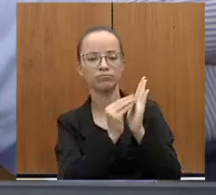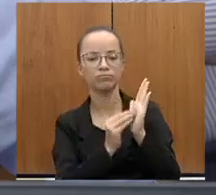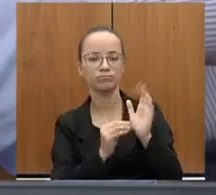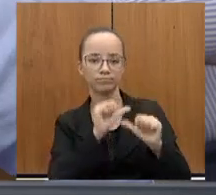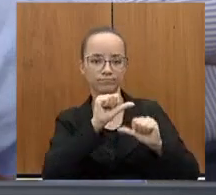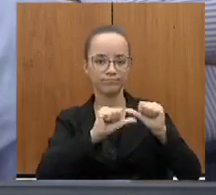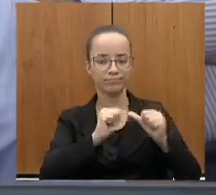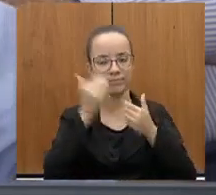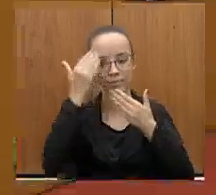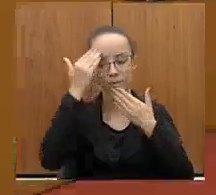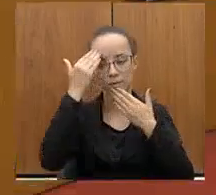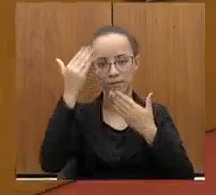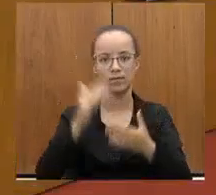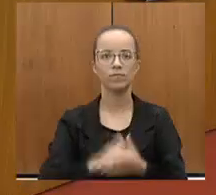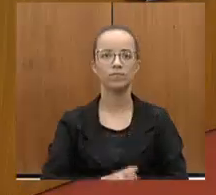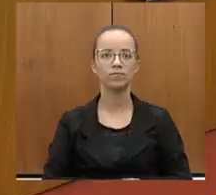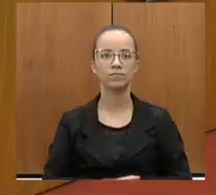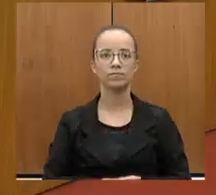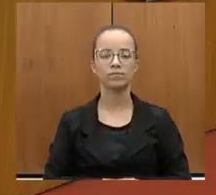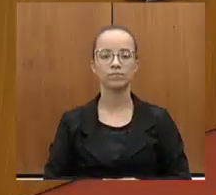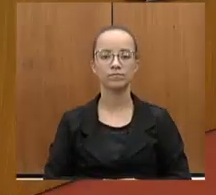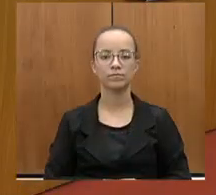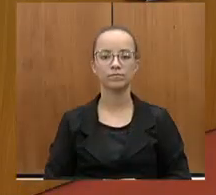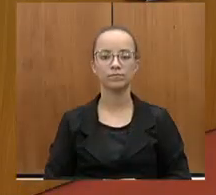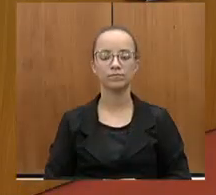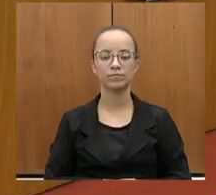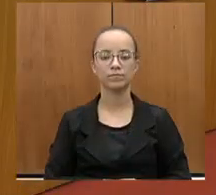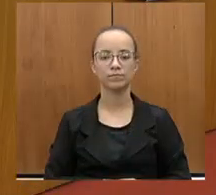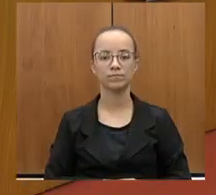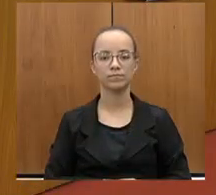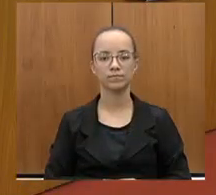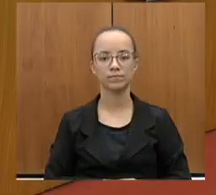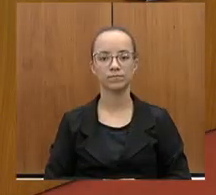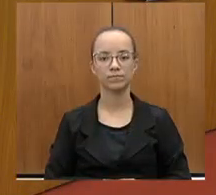relevantes. Muito obrigado. Muito obrigado